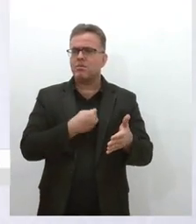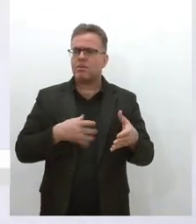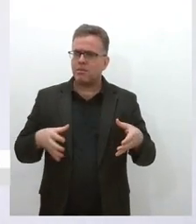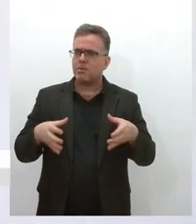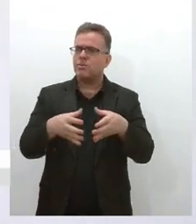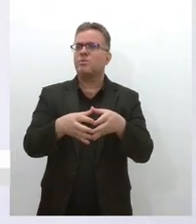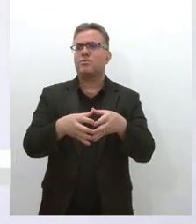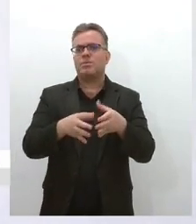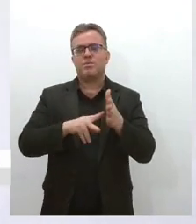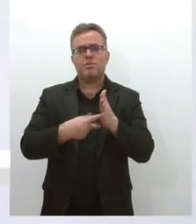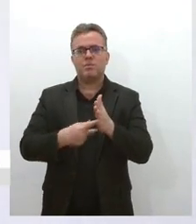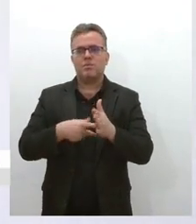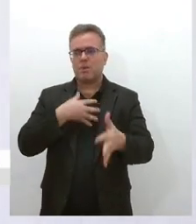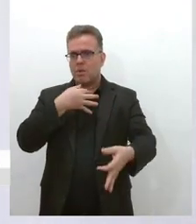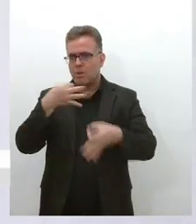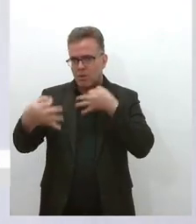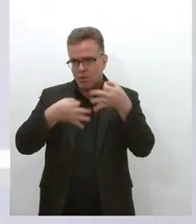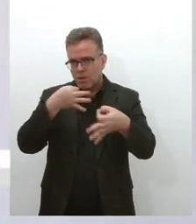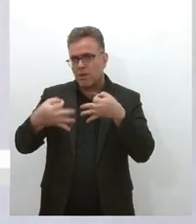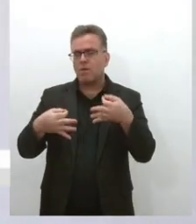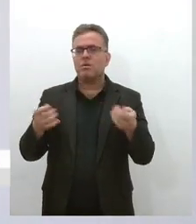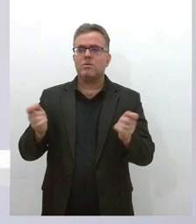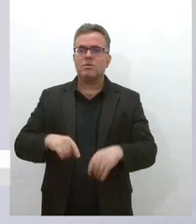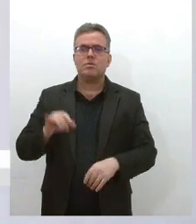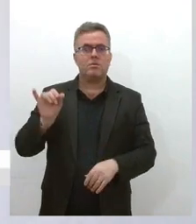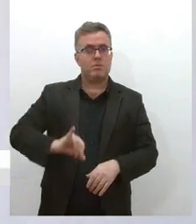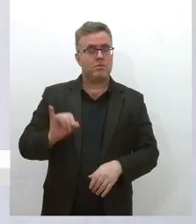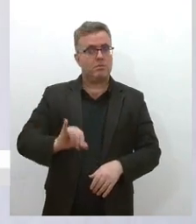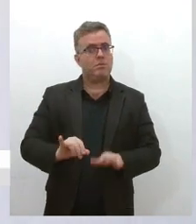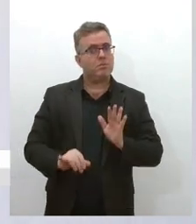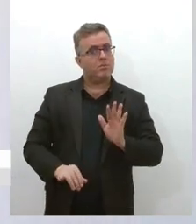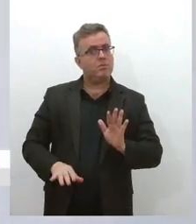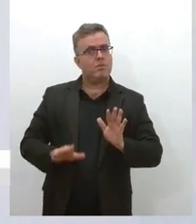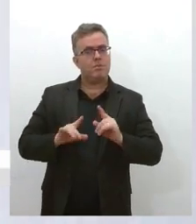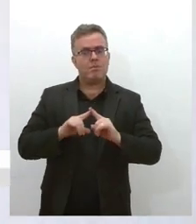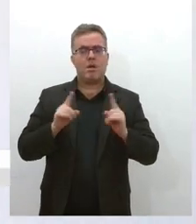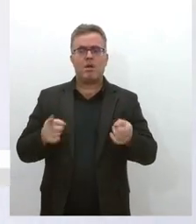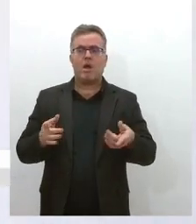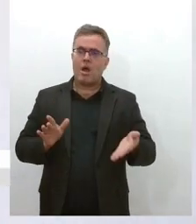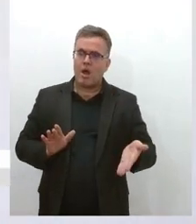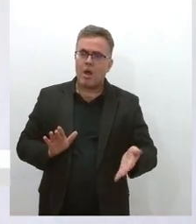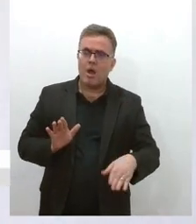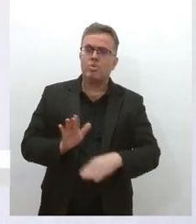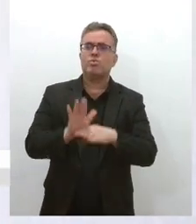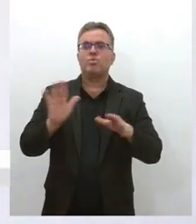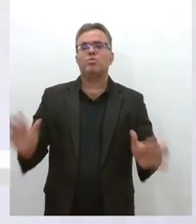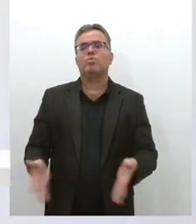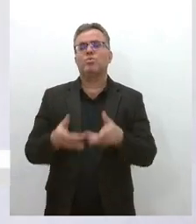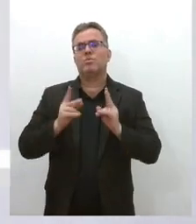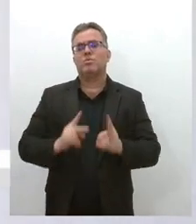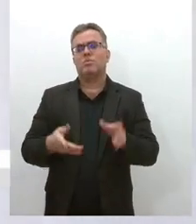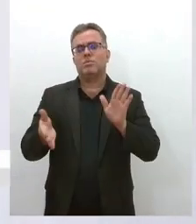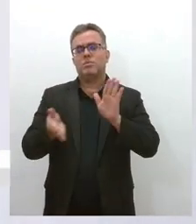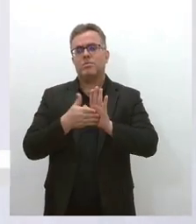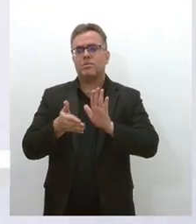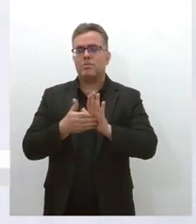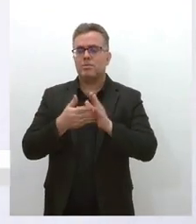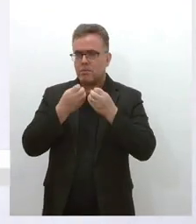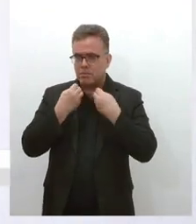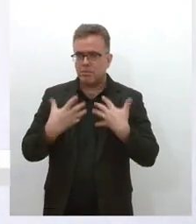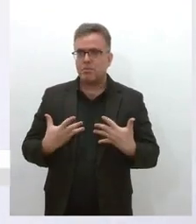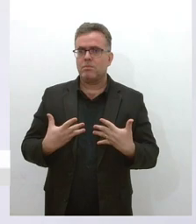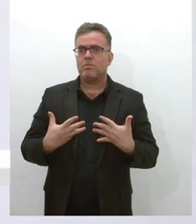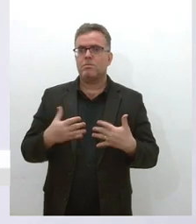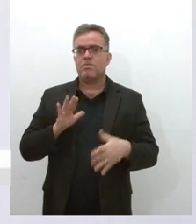críticas que são necessárias, são importantes, mas ajudem a trazer, junto com as críticas, propostas factíveis, lembrem que,